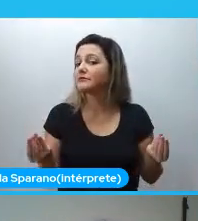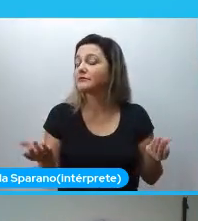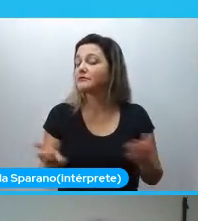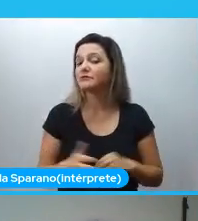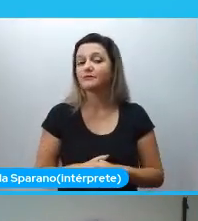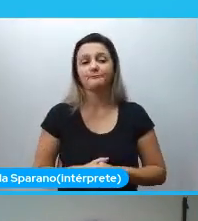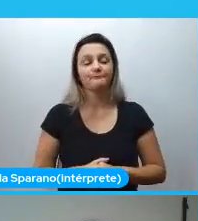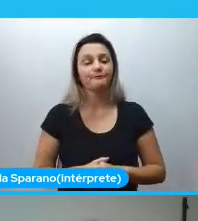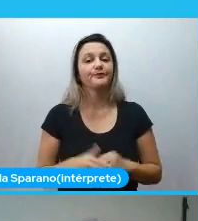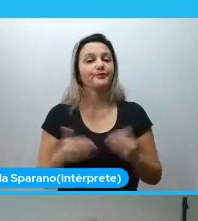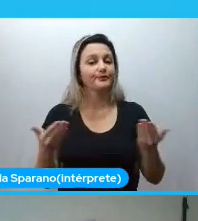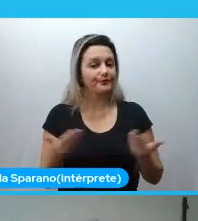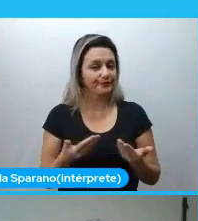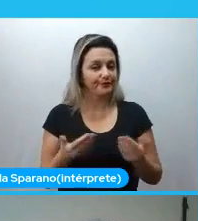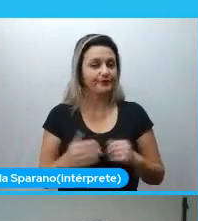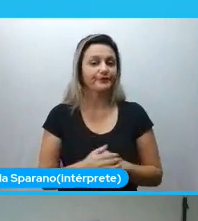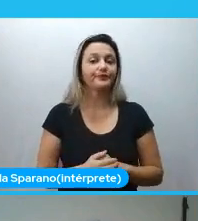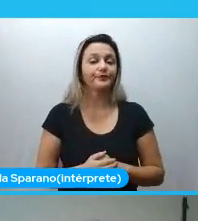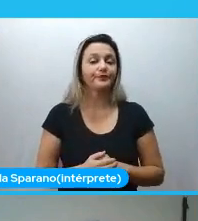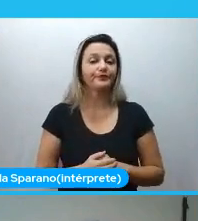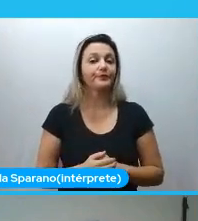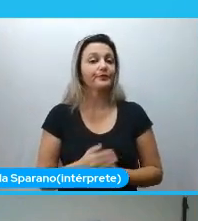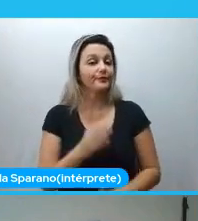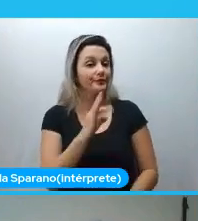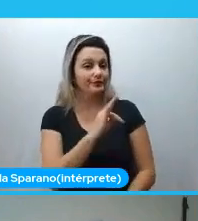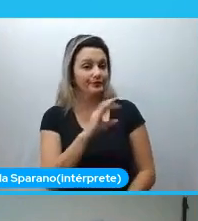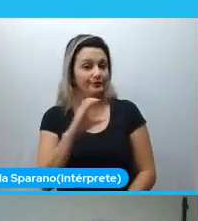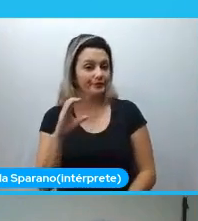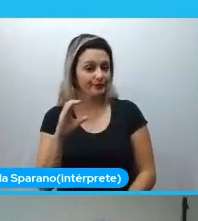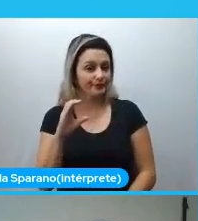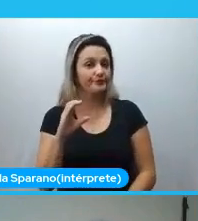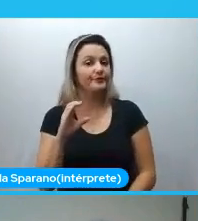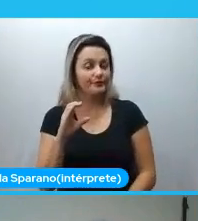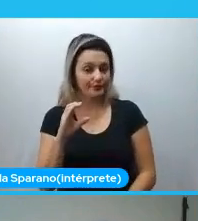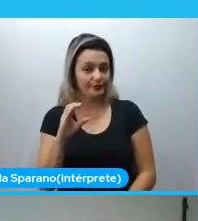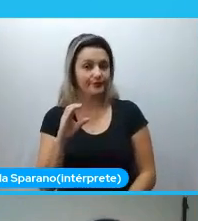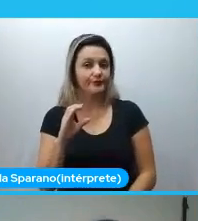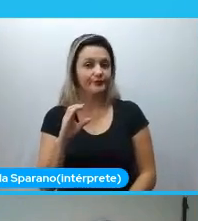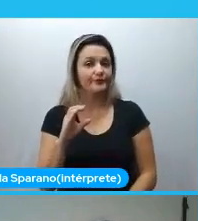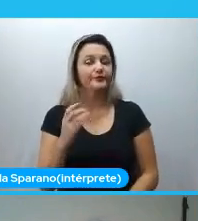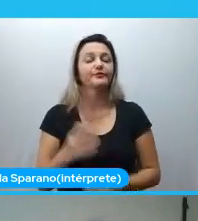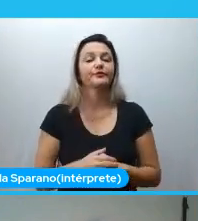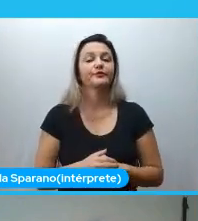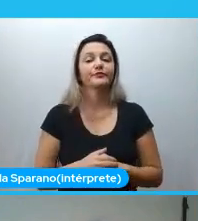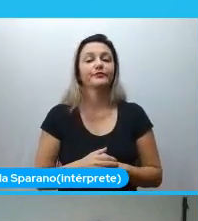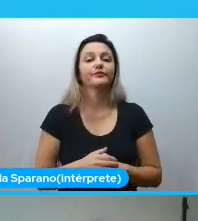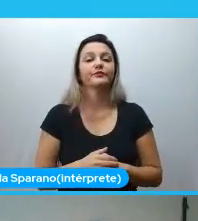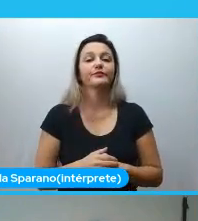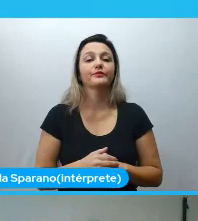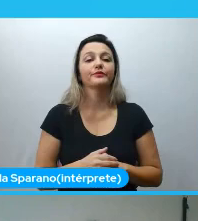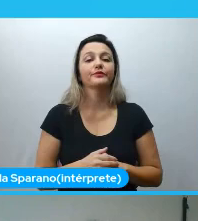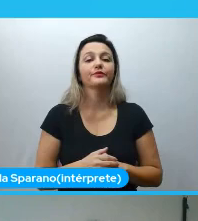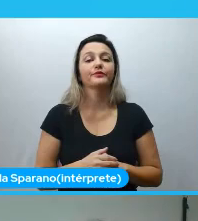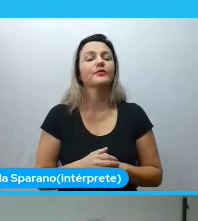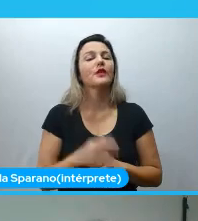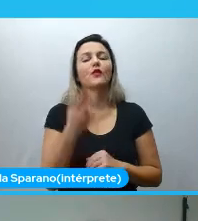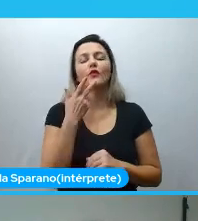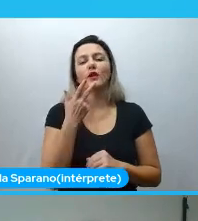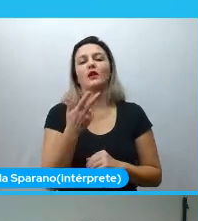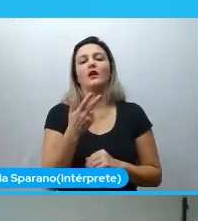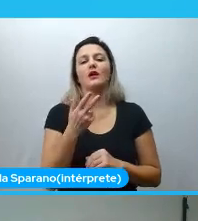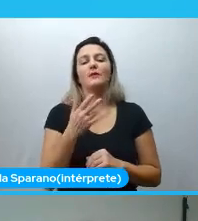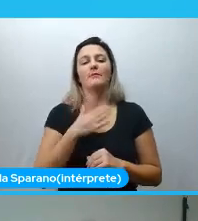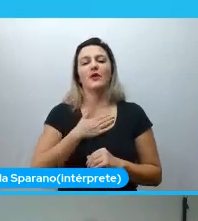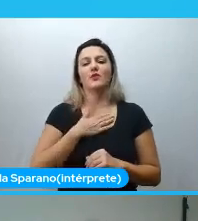E indo agora um pouquinho para o trabalho de conclusão de curso do TCC. Vou falar um pouquinho do meu